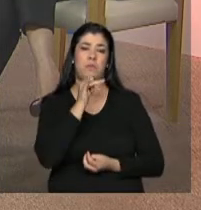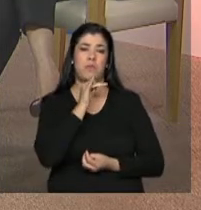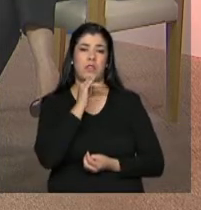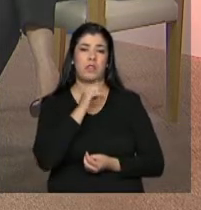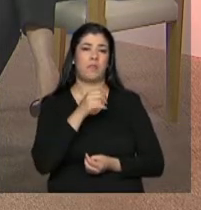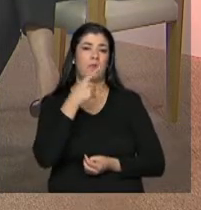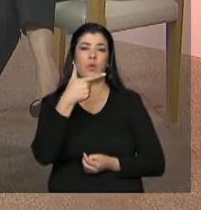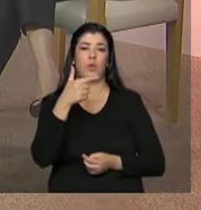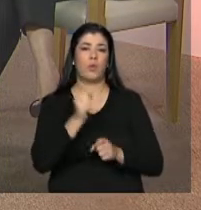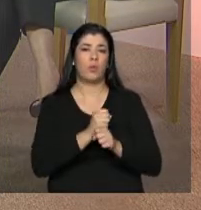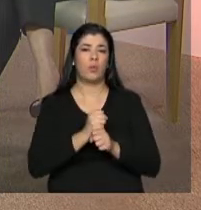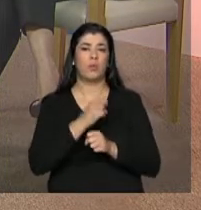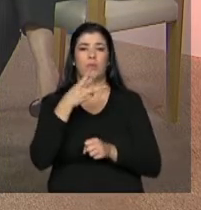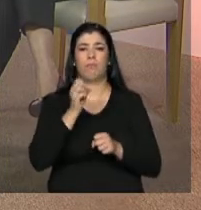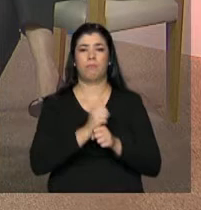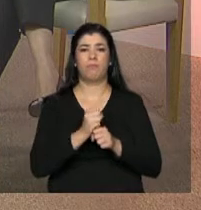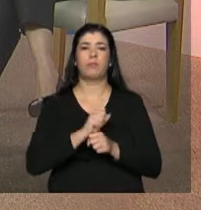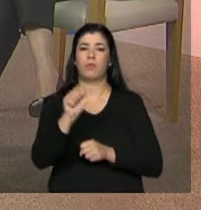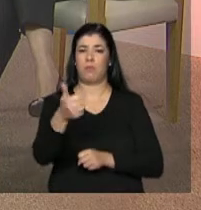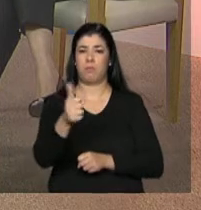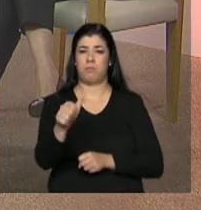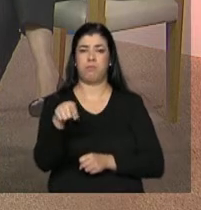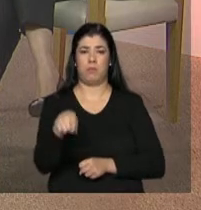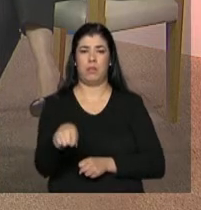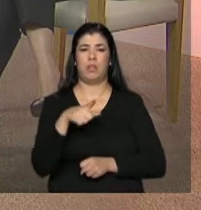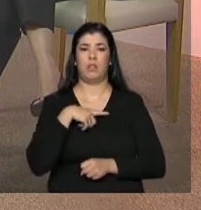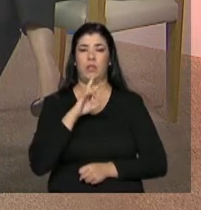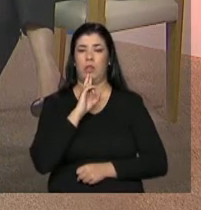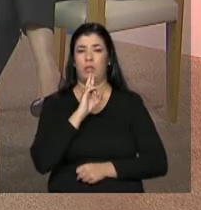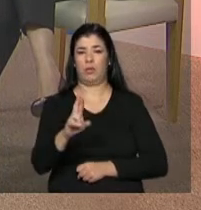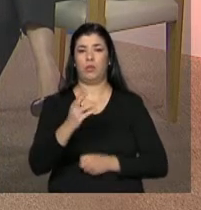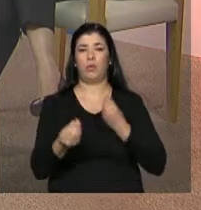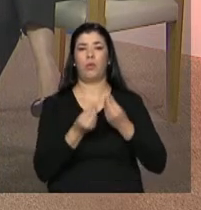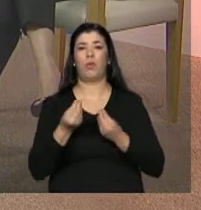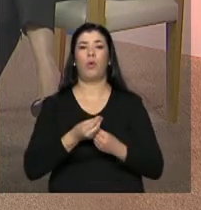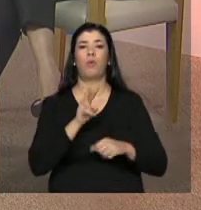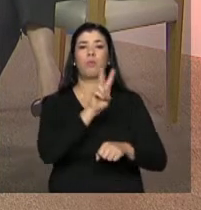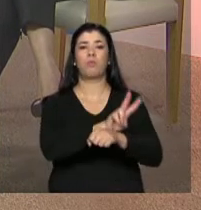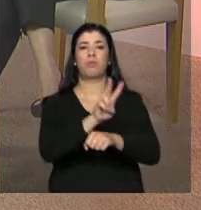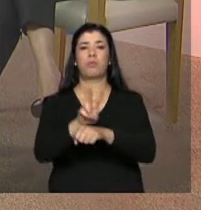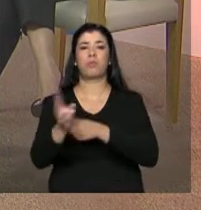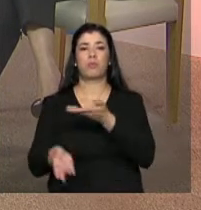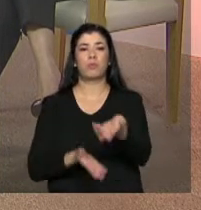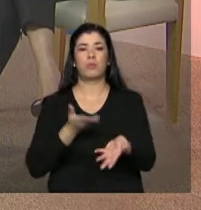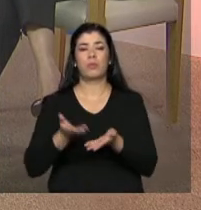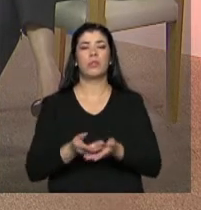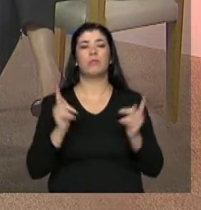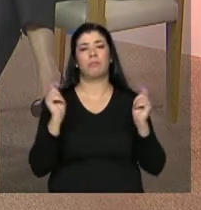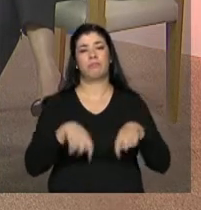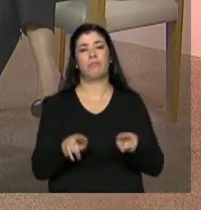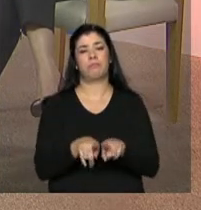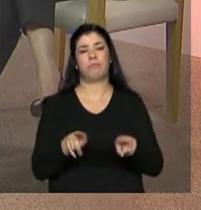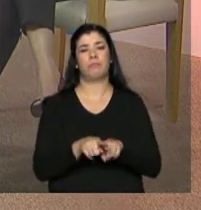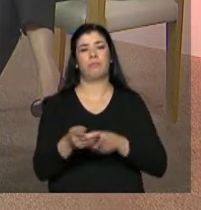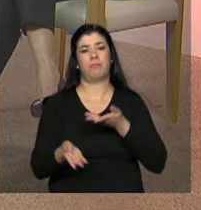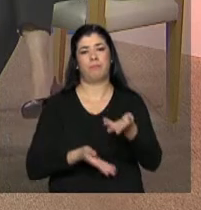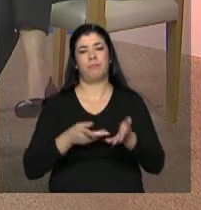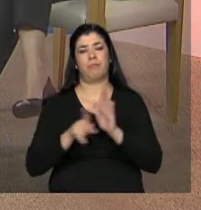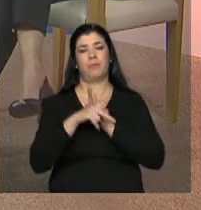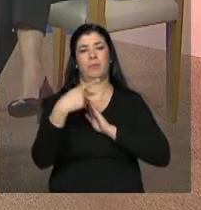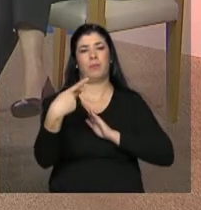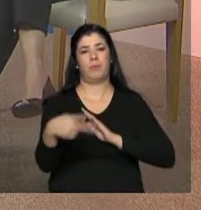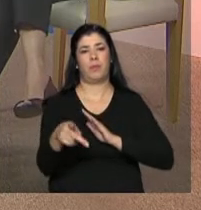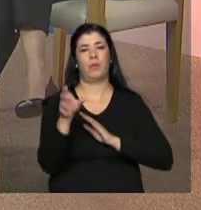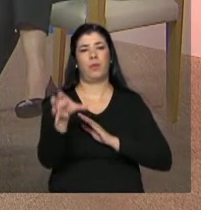de dois anos, de três anos, uma avaliação dos resultados de cobertura e de eficiência e eficácia no atendimento